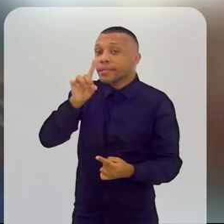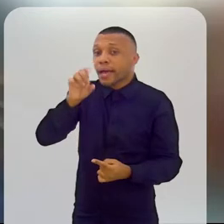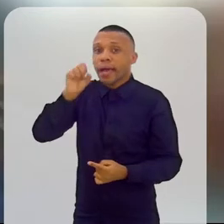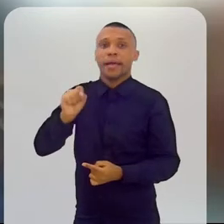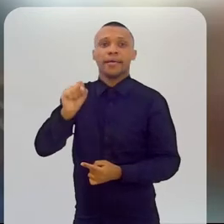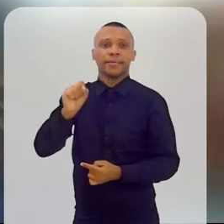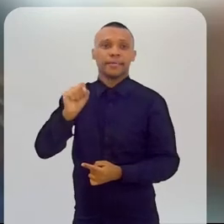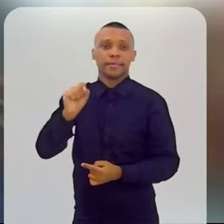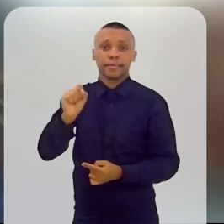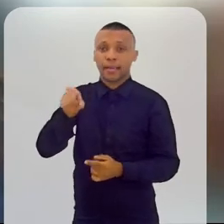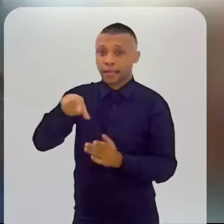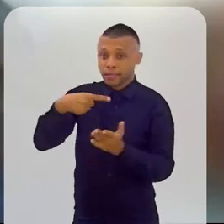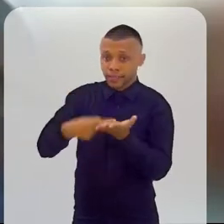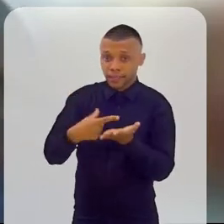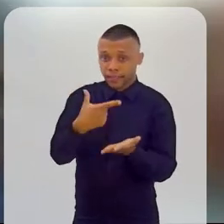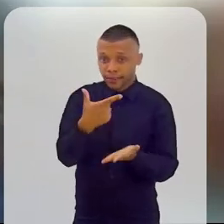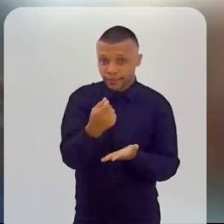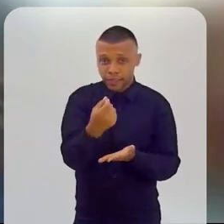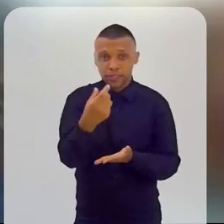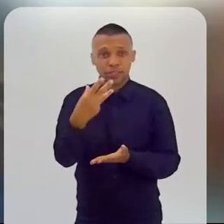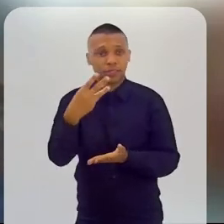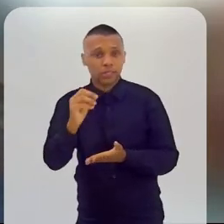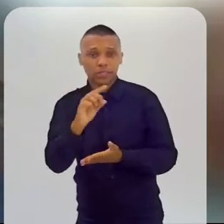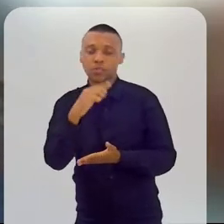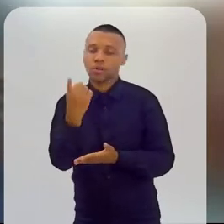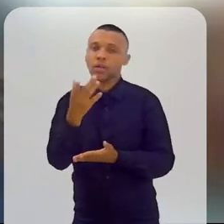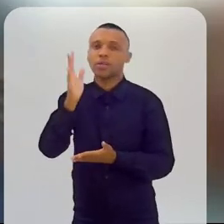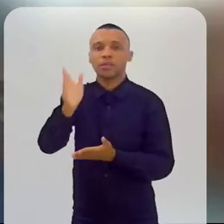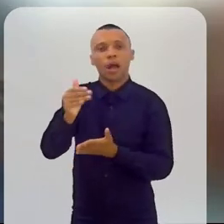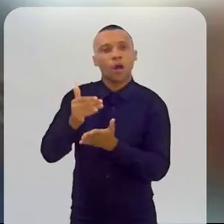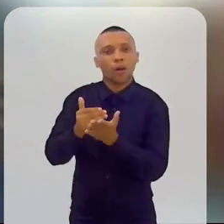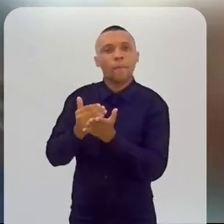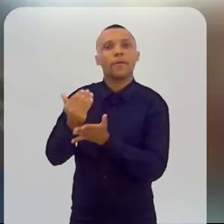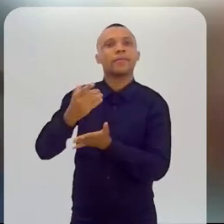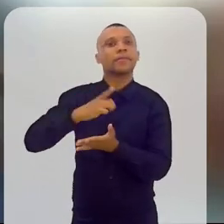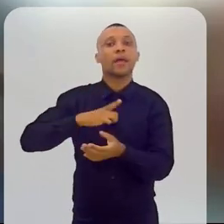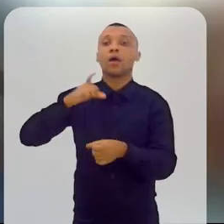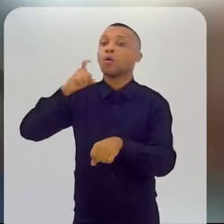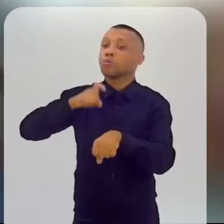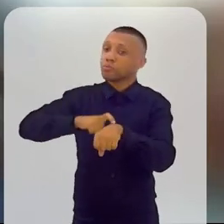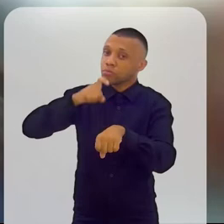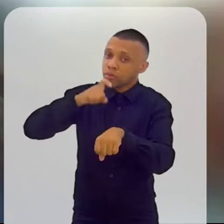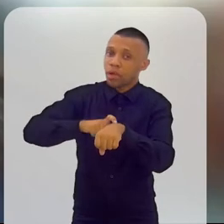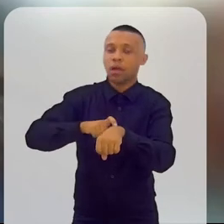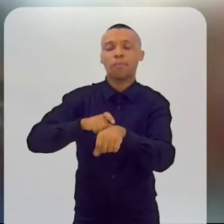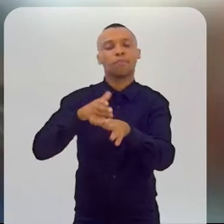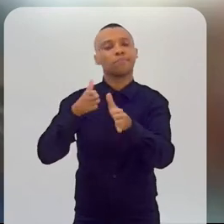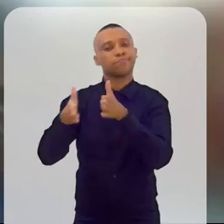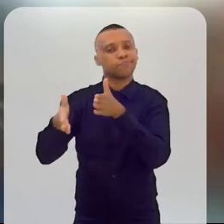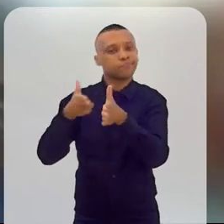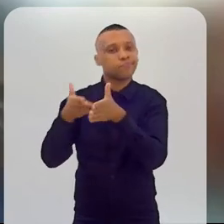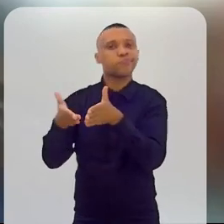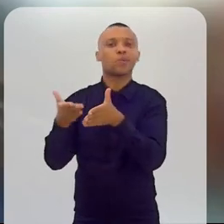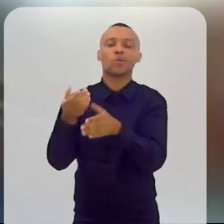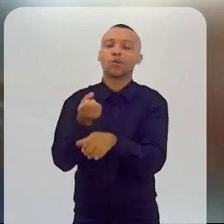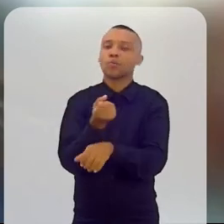desenvolvimento sustentável. Agenda 2030, a gente já passa a ter um cronômetro contando,